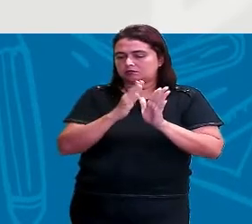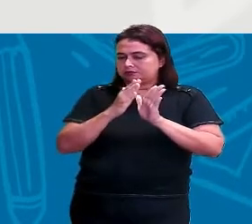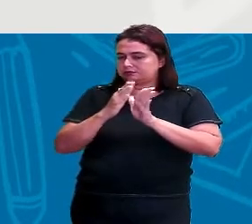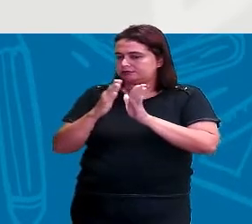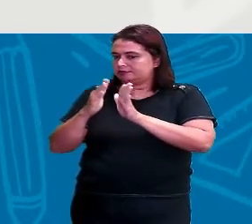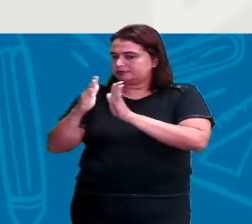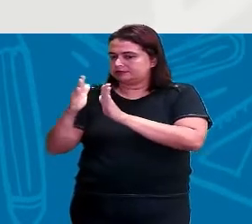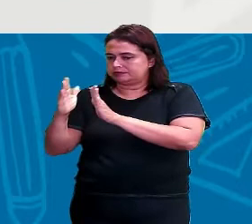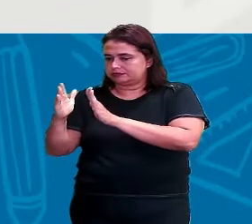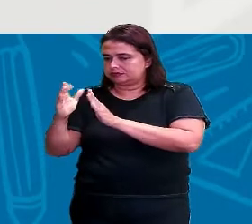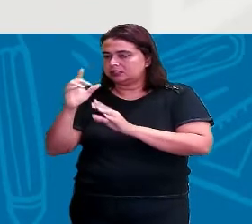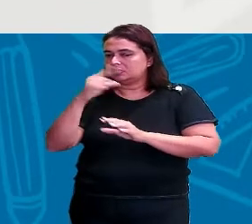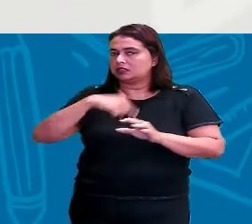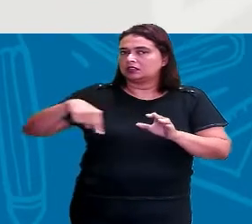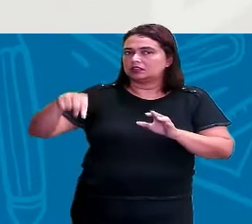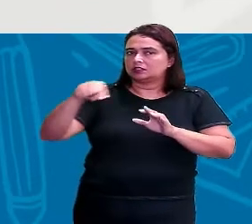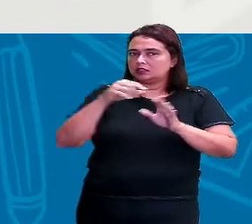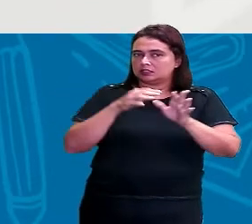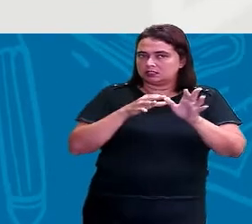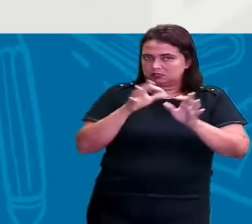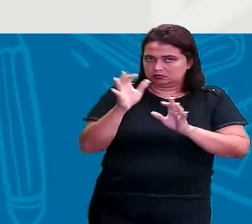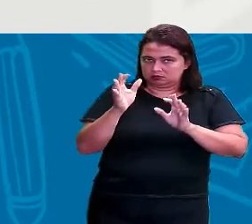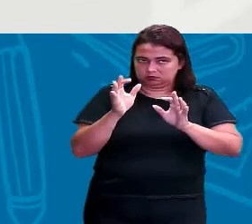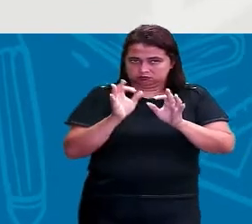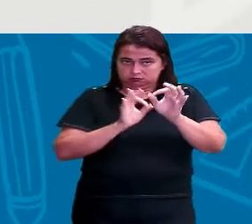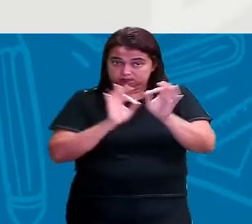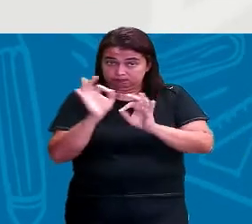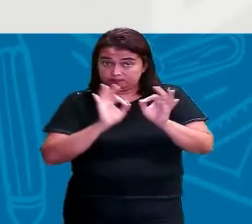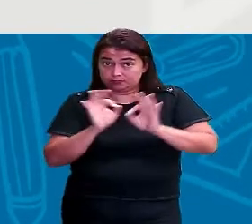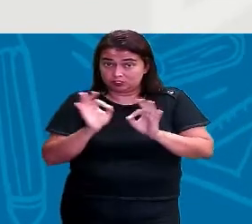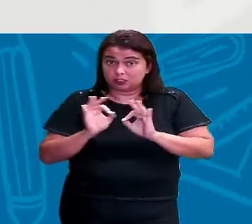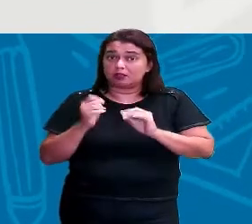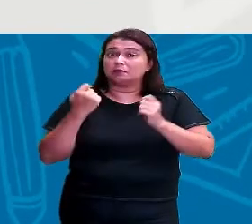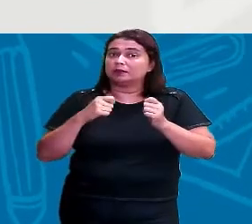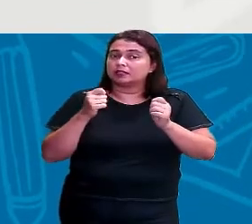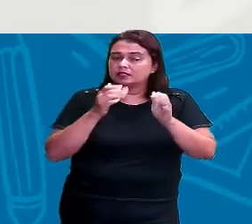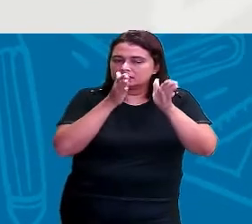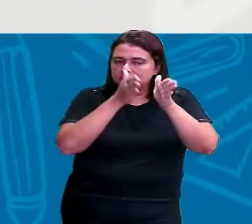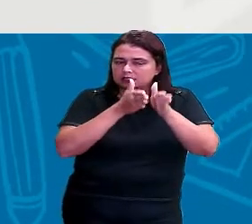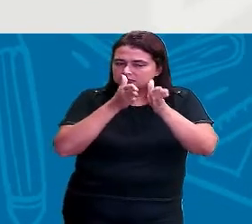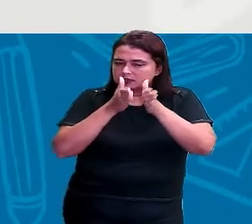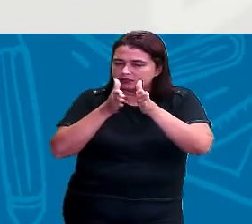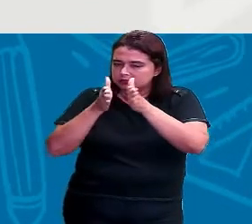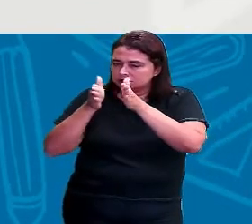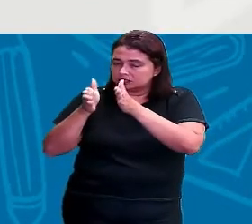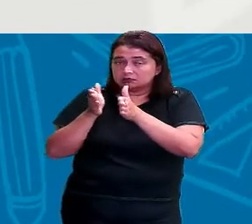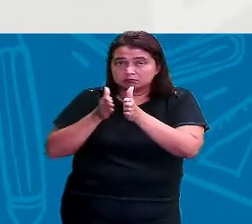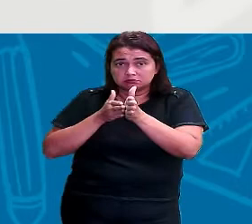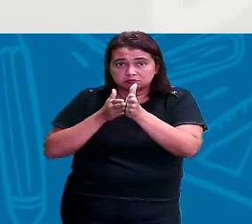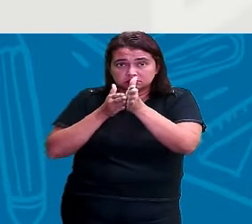Quando a gente vai organizar, a gente precisa seguir a sequência, tá bom?